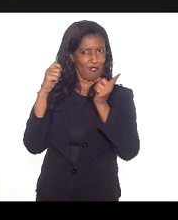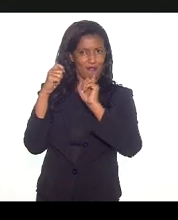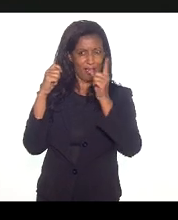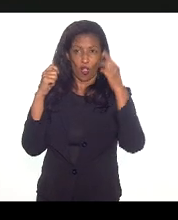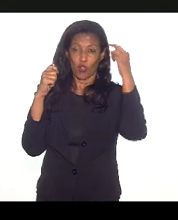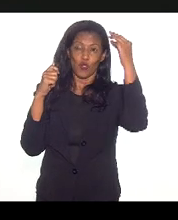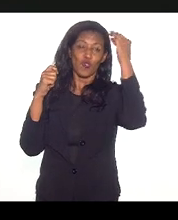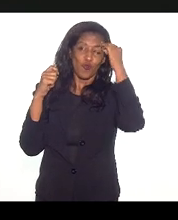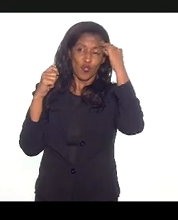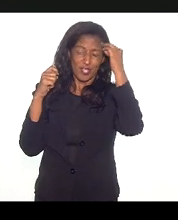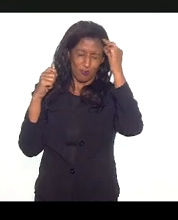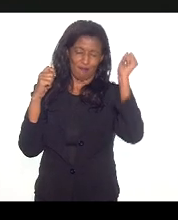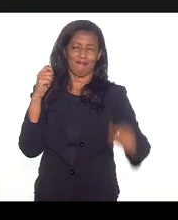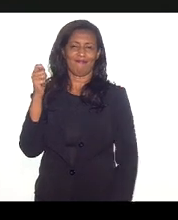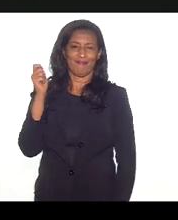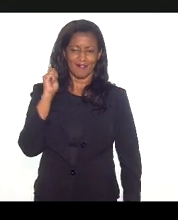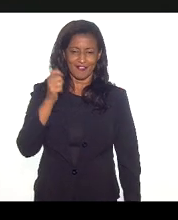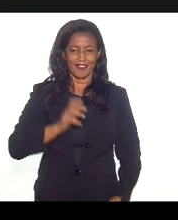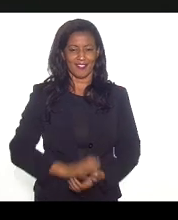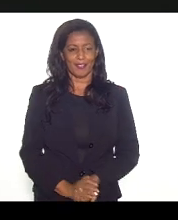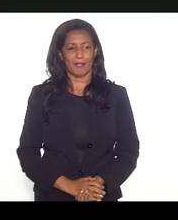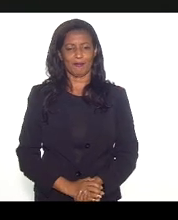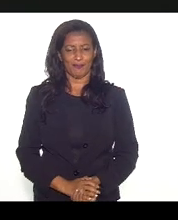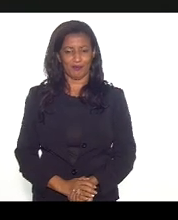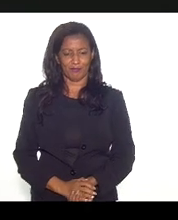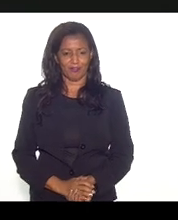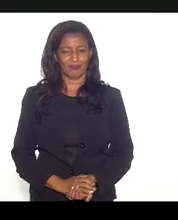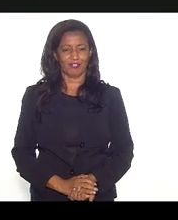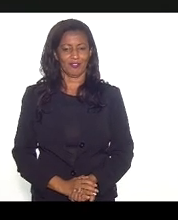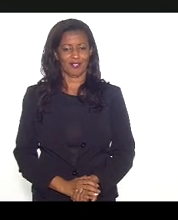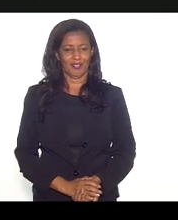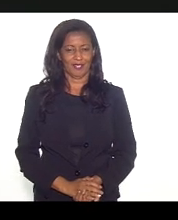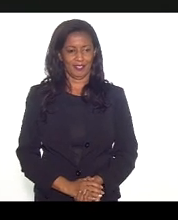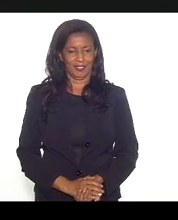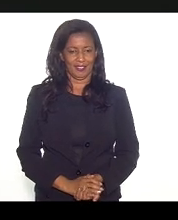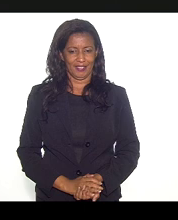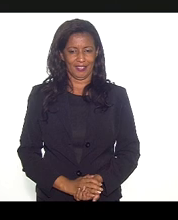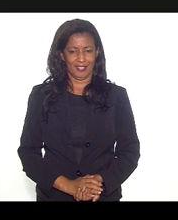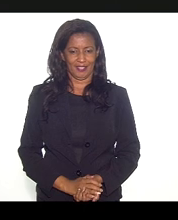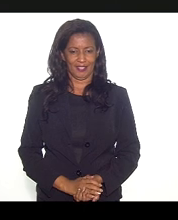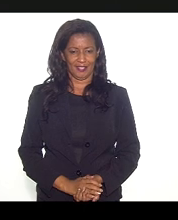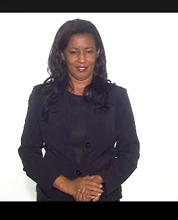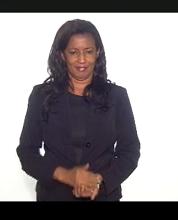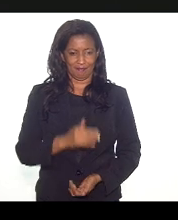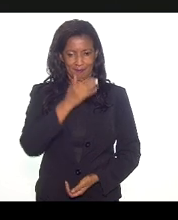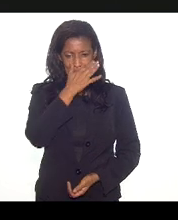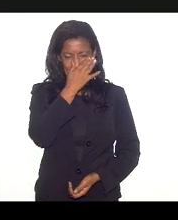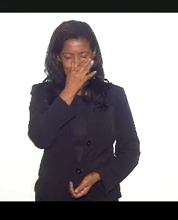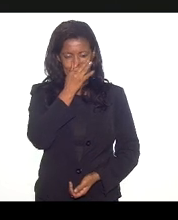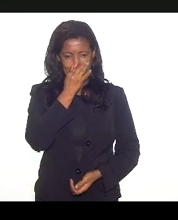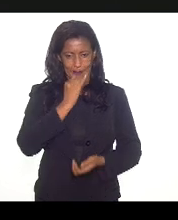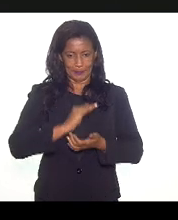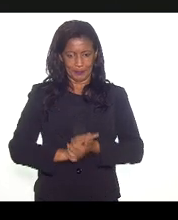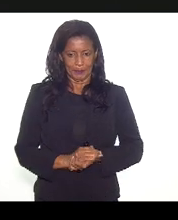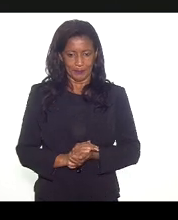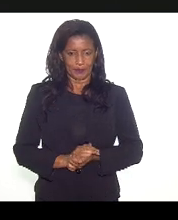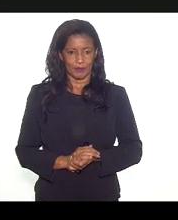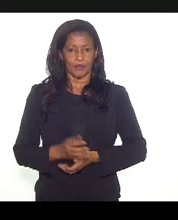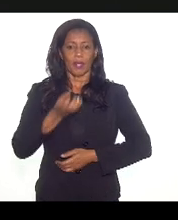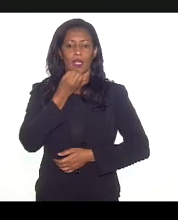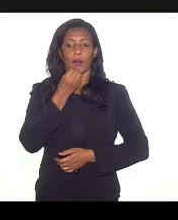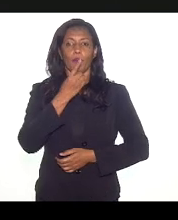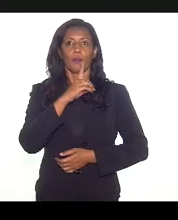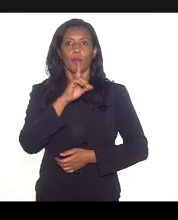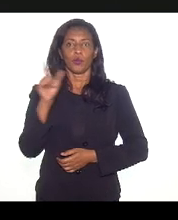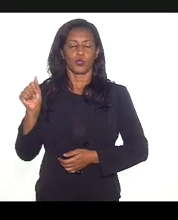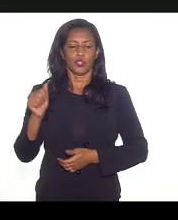tenho juízo, né? Mas vamos lá. Vamos lá, vamos lá. Bom dia, diretoria da deputada Zaidan é presente